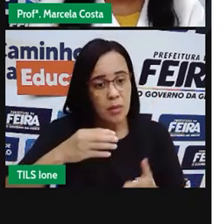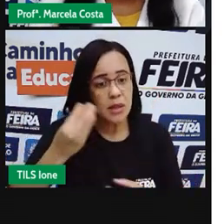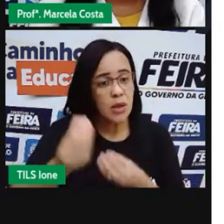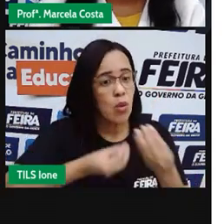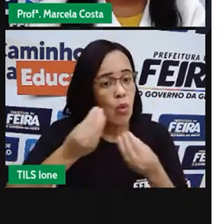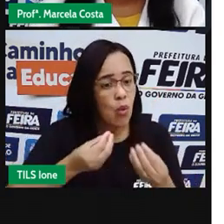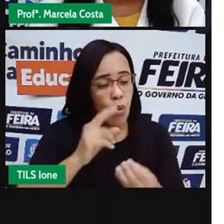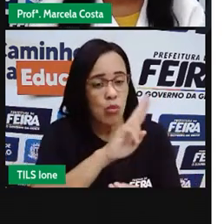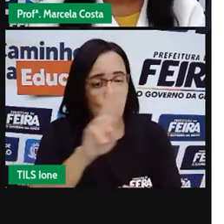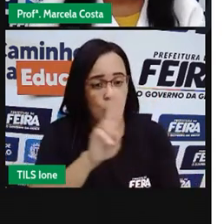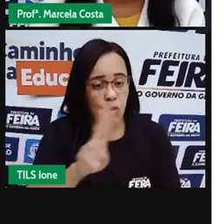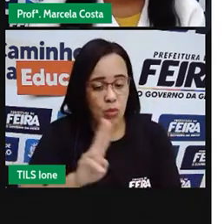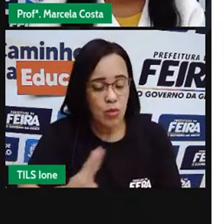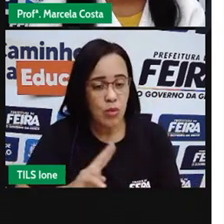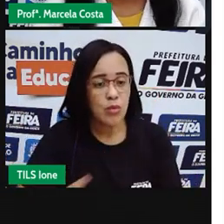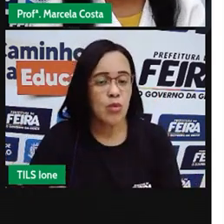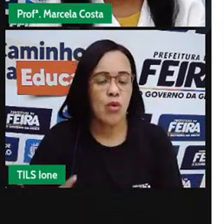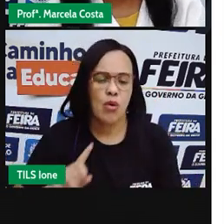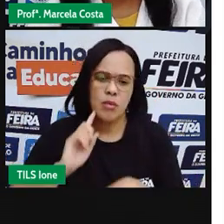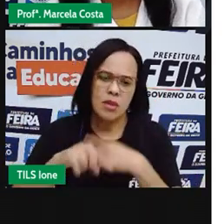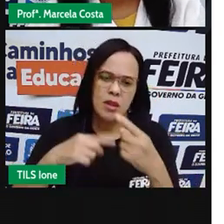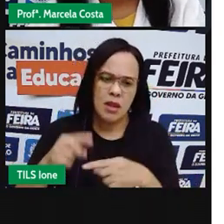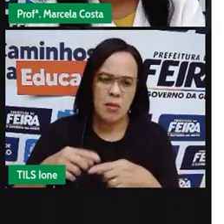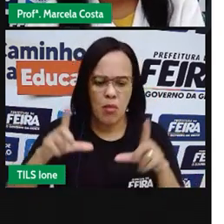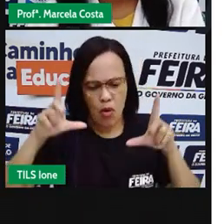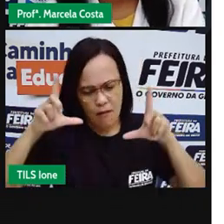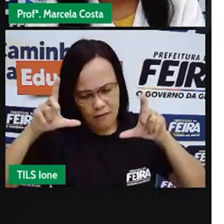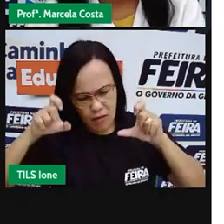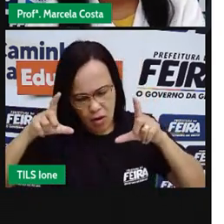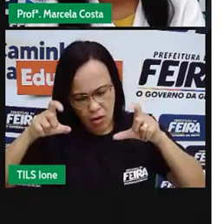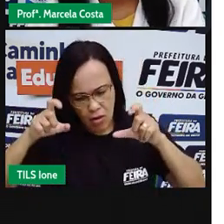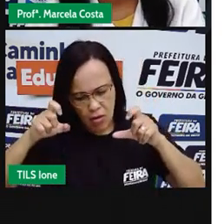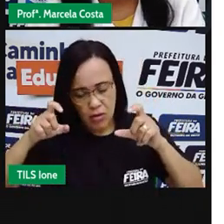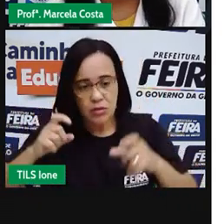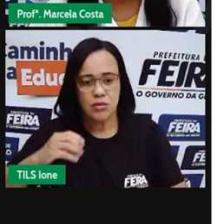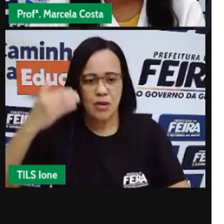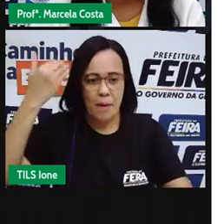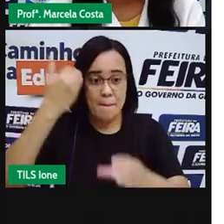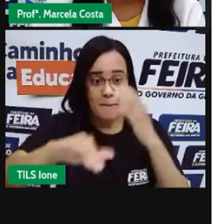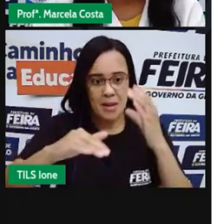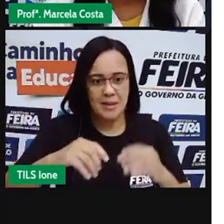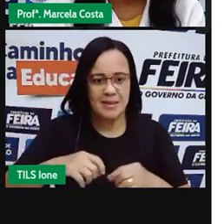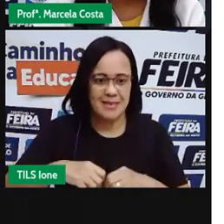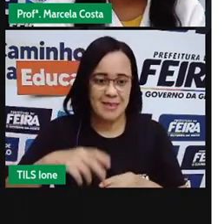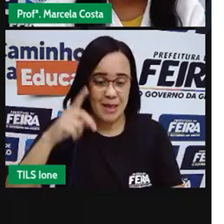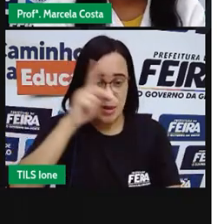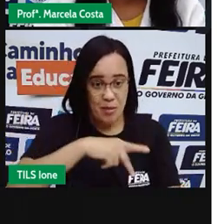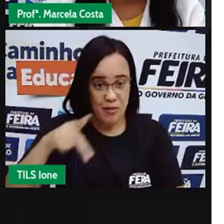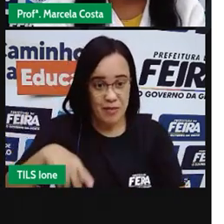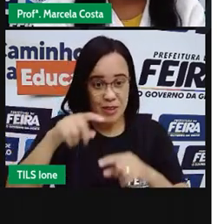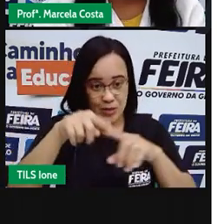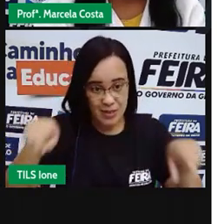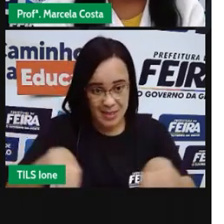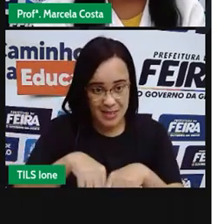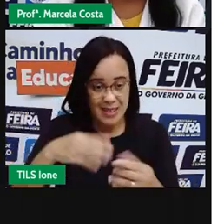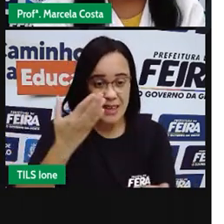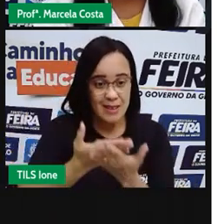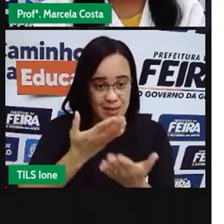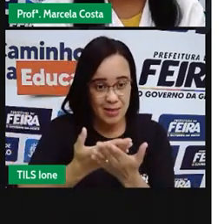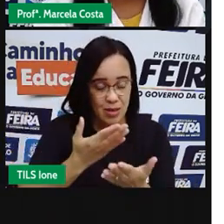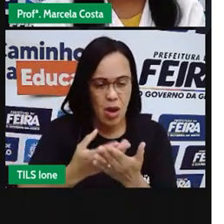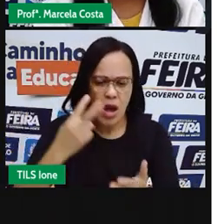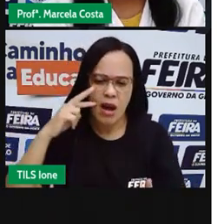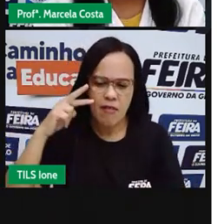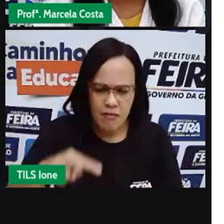Depois que estiver pronto, faça uma foto e compartilhe com a professora da sua turma, para que ela saiba que você está acompanhando as atividades aqui do